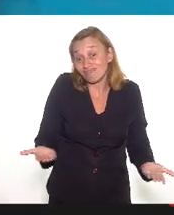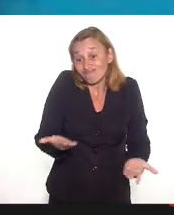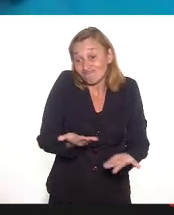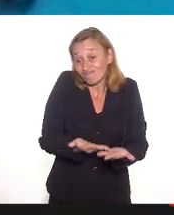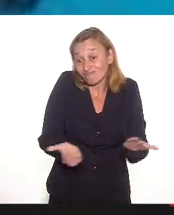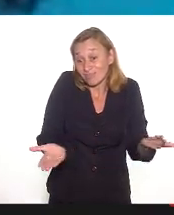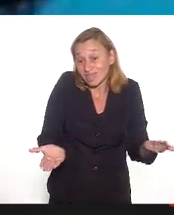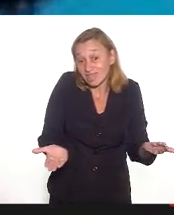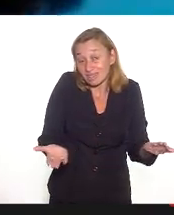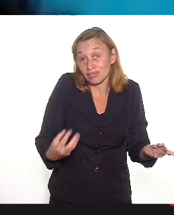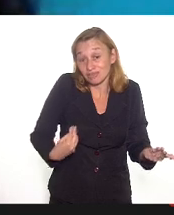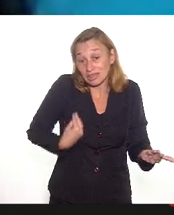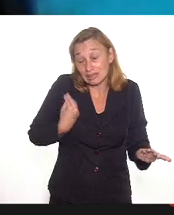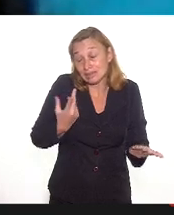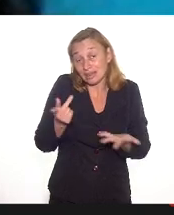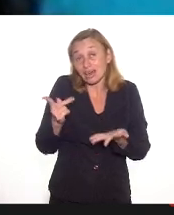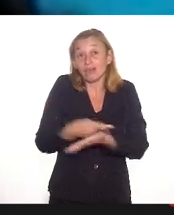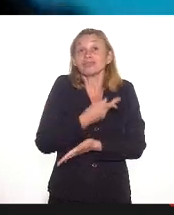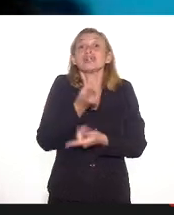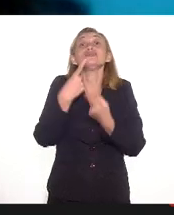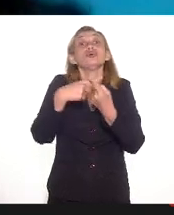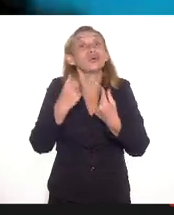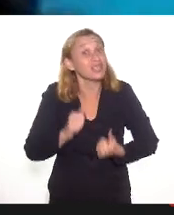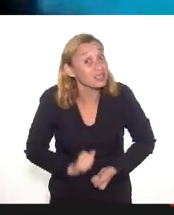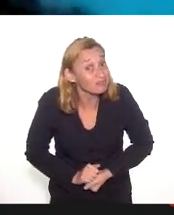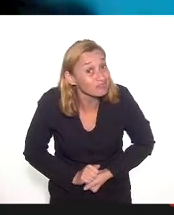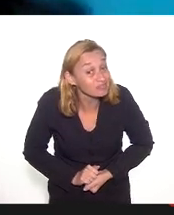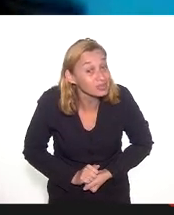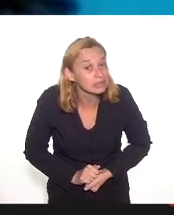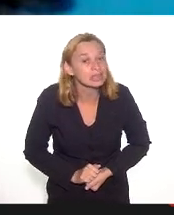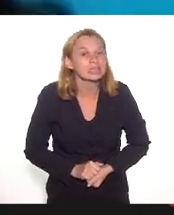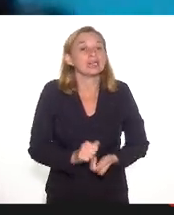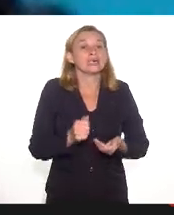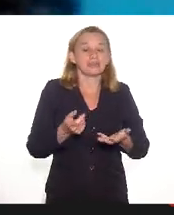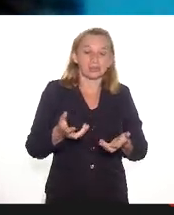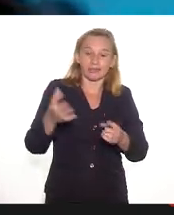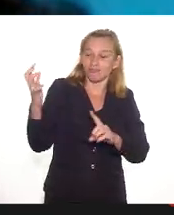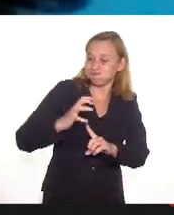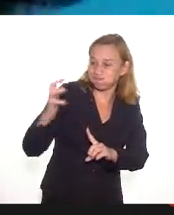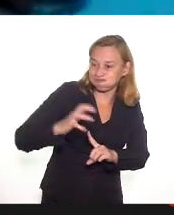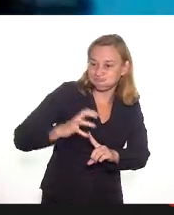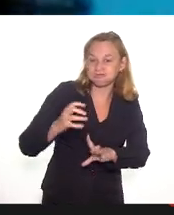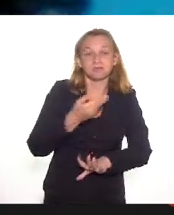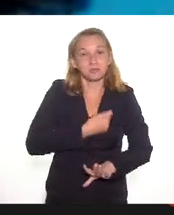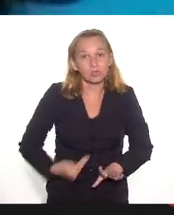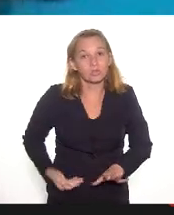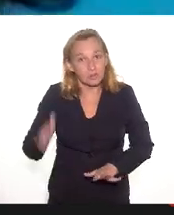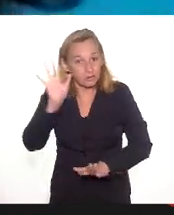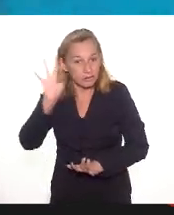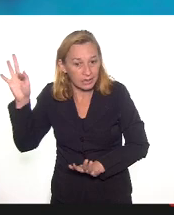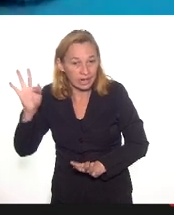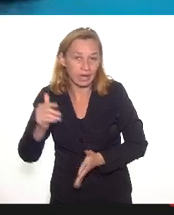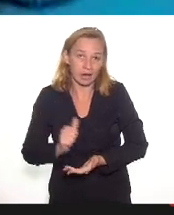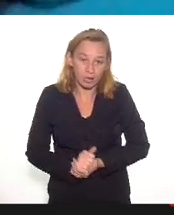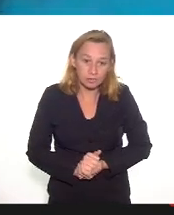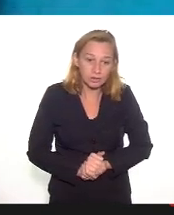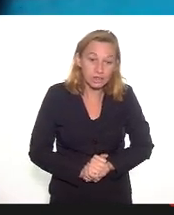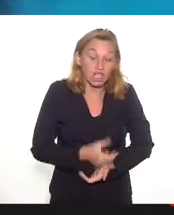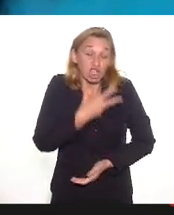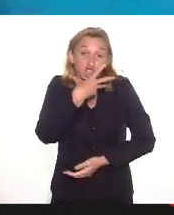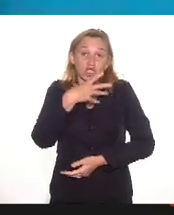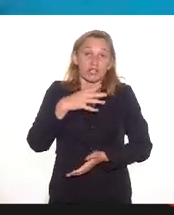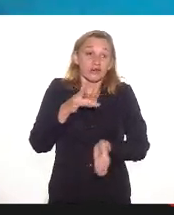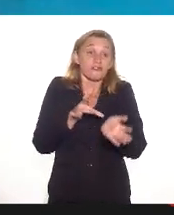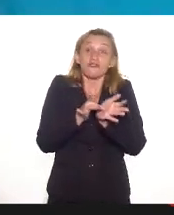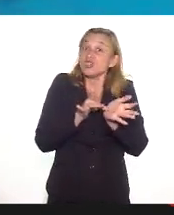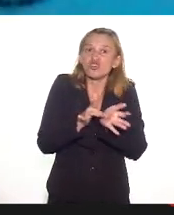com o museu fechado e isso acontece por quê? Porque existe toda uma pressão do governo federal em fingir que a pandemia e